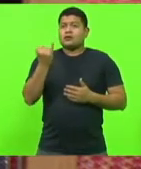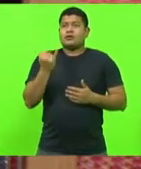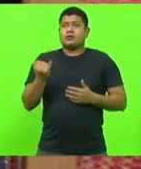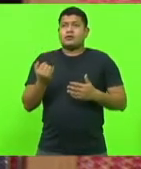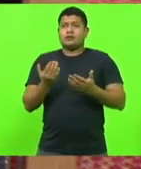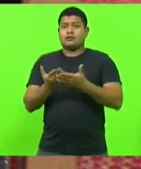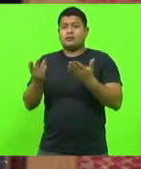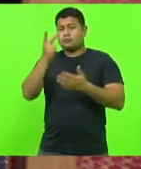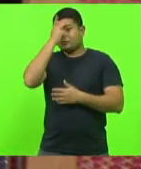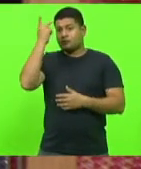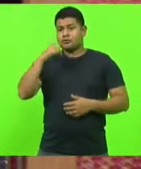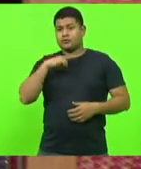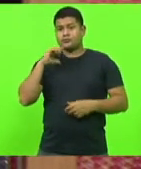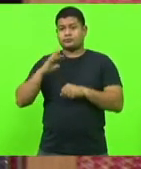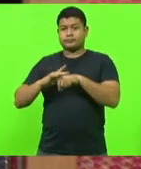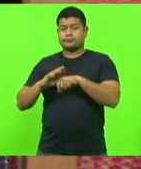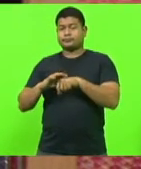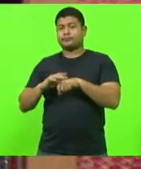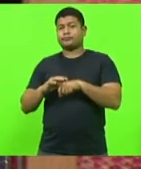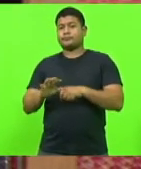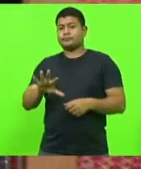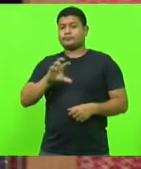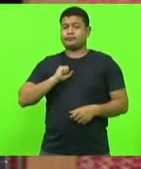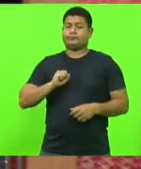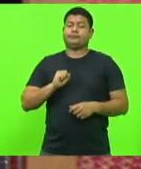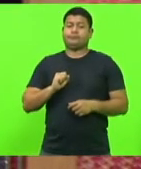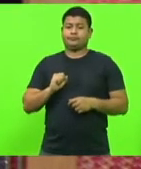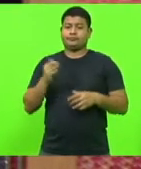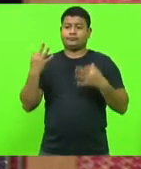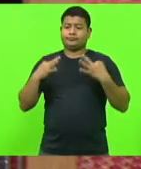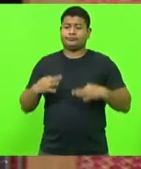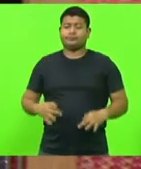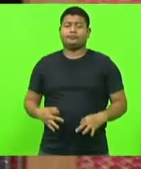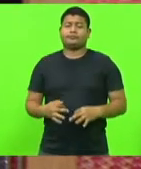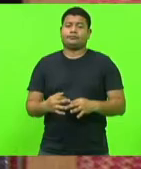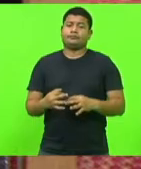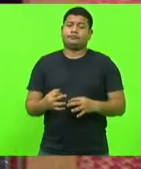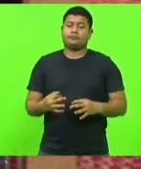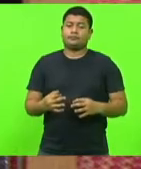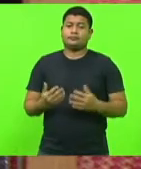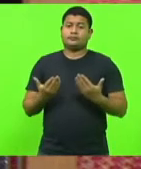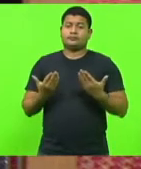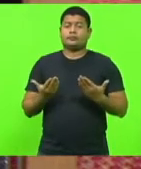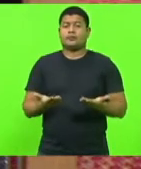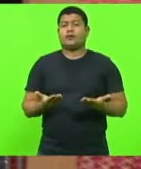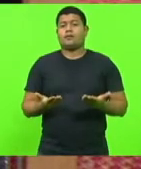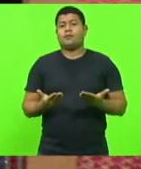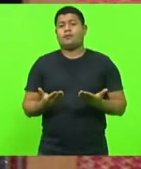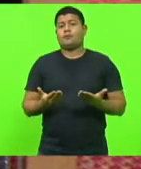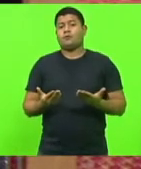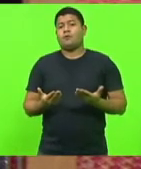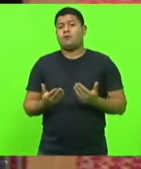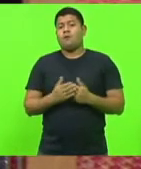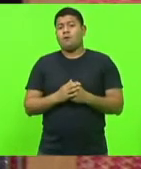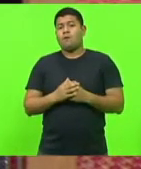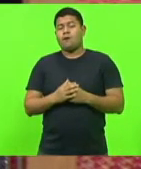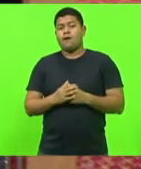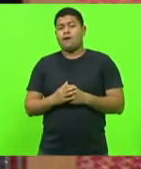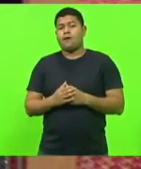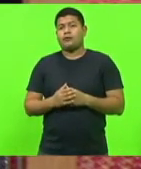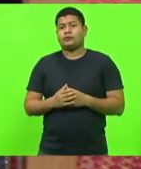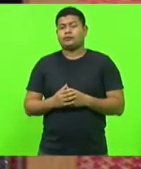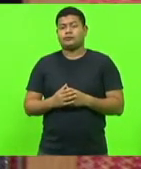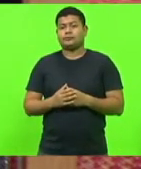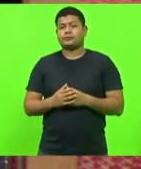doentes portadores da fibromialgia. Então, o veto só veio a corrigir e deixar o